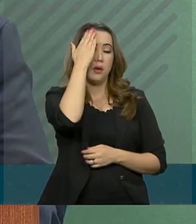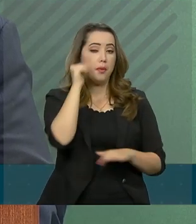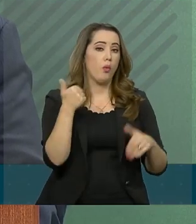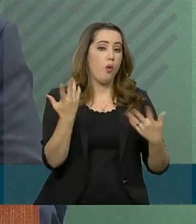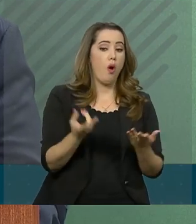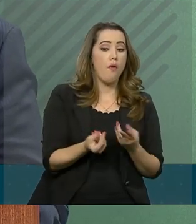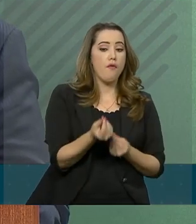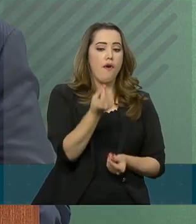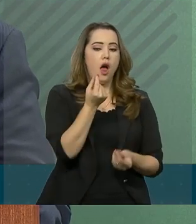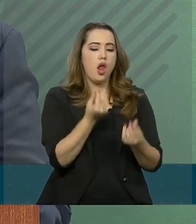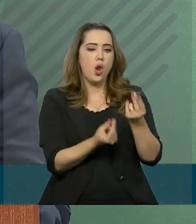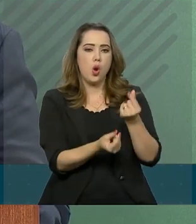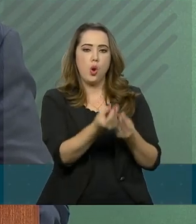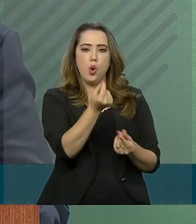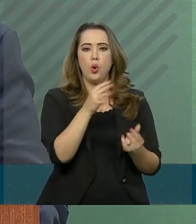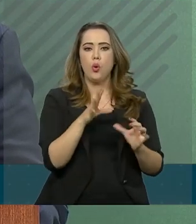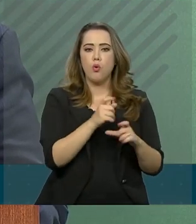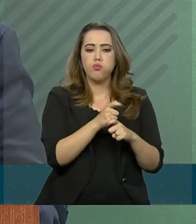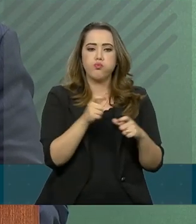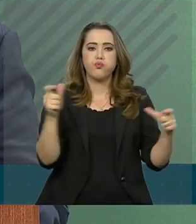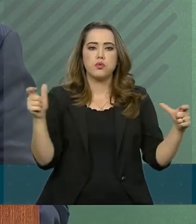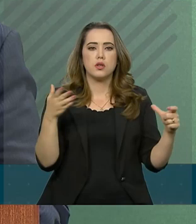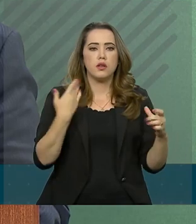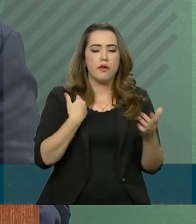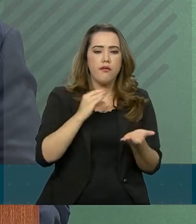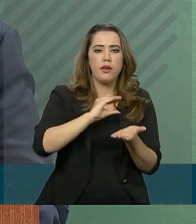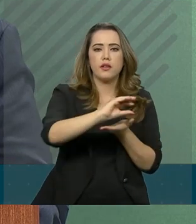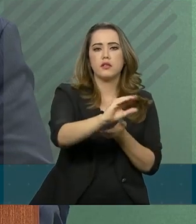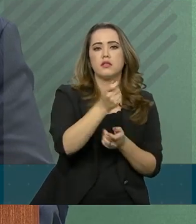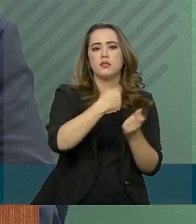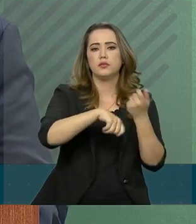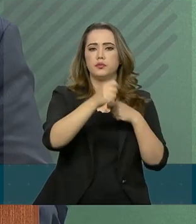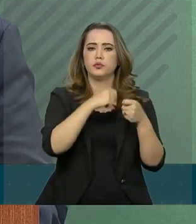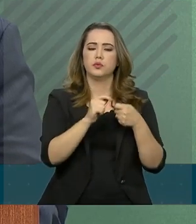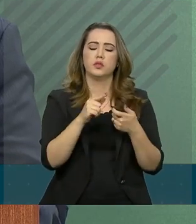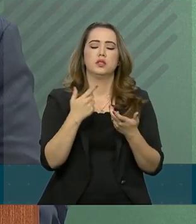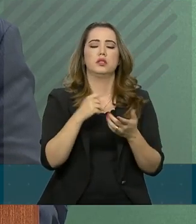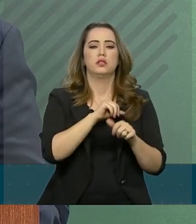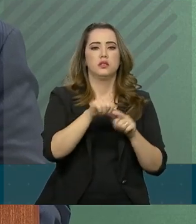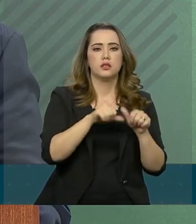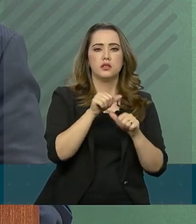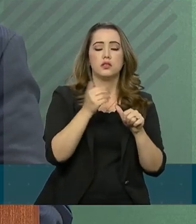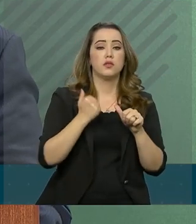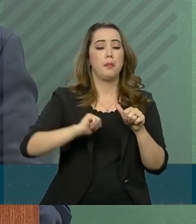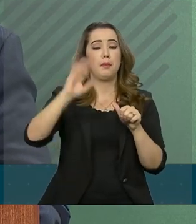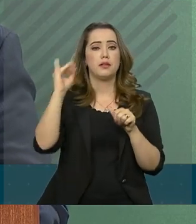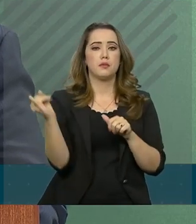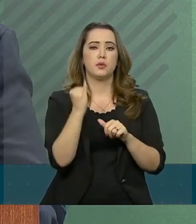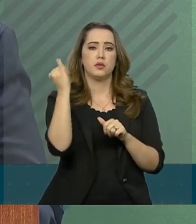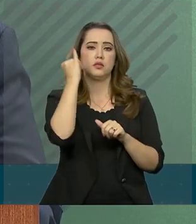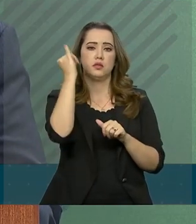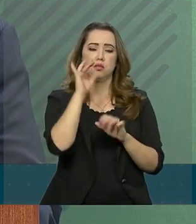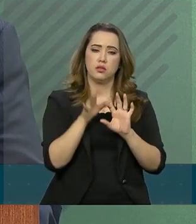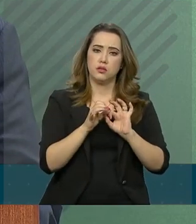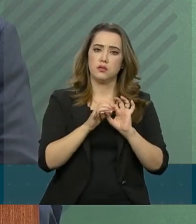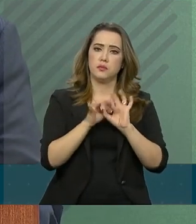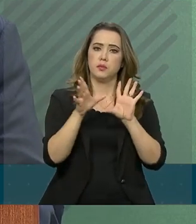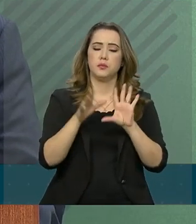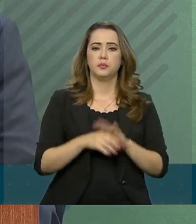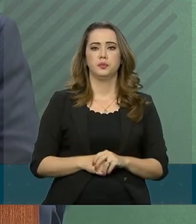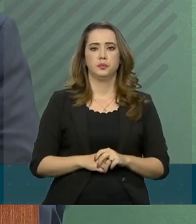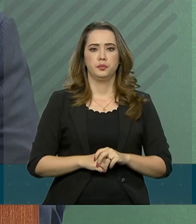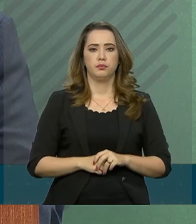a economia. O montante de dinheiro que vai oxigenar a economia, que torna ainda mais importante essa liberação.